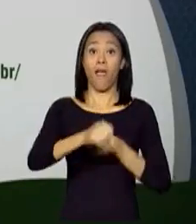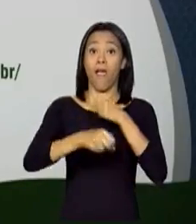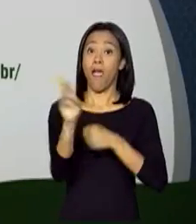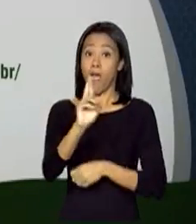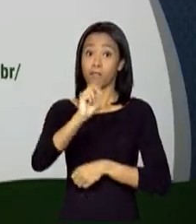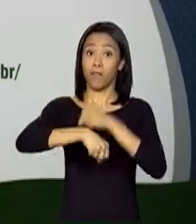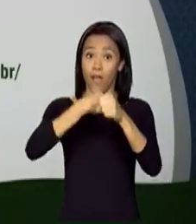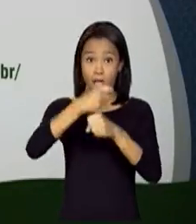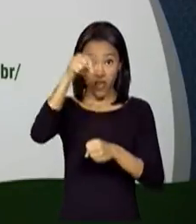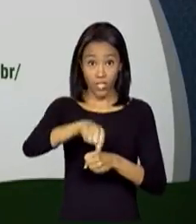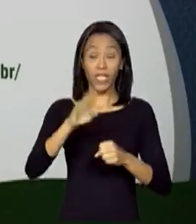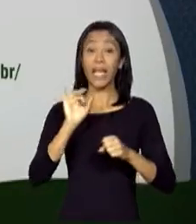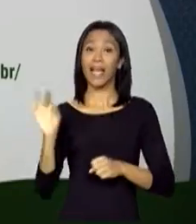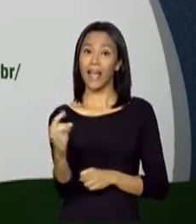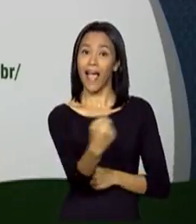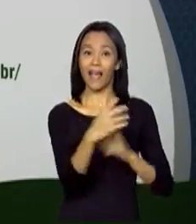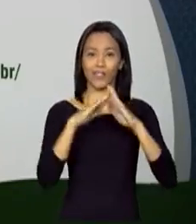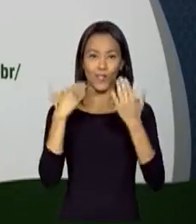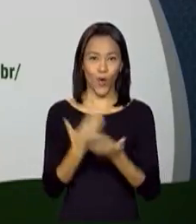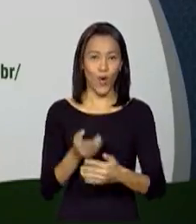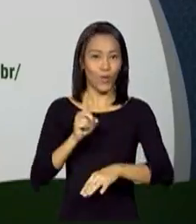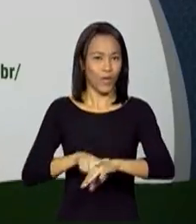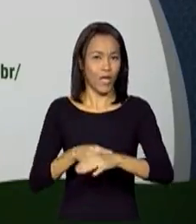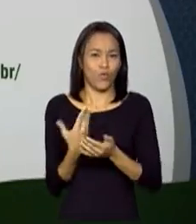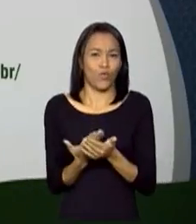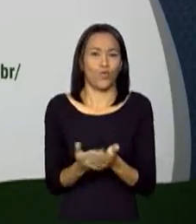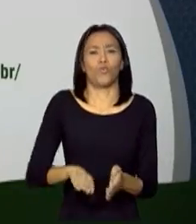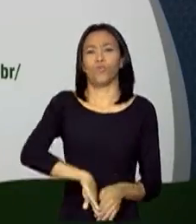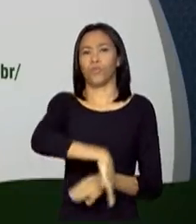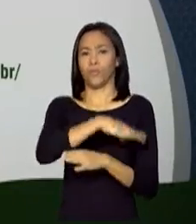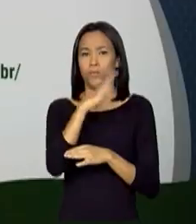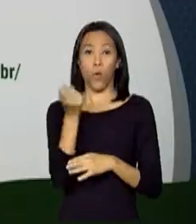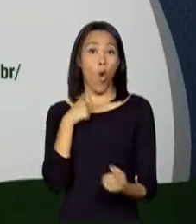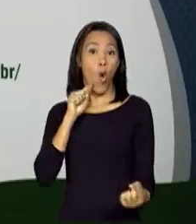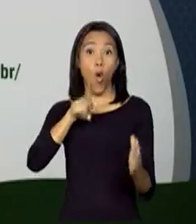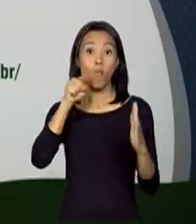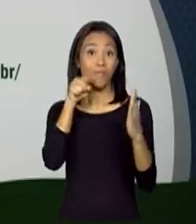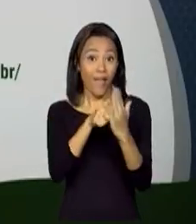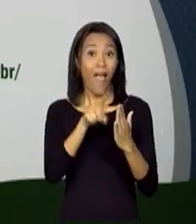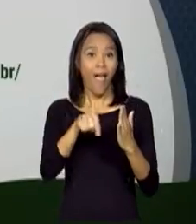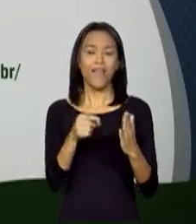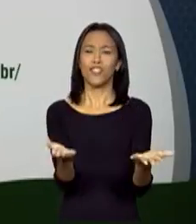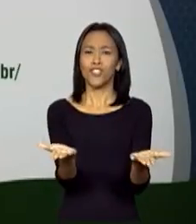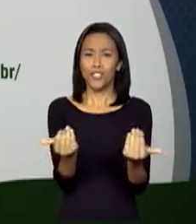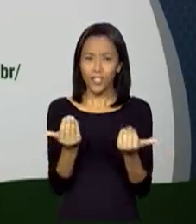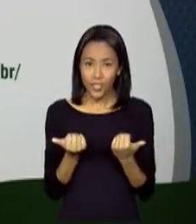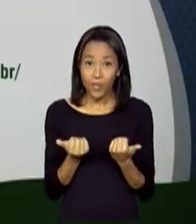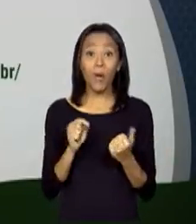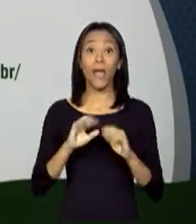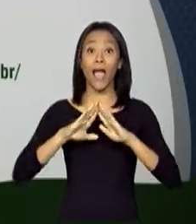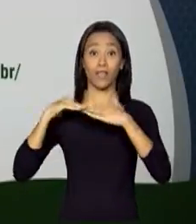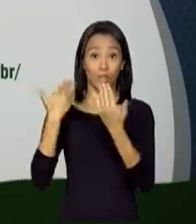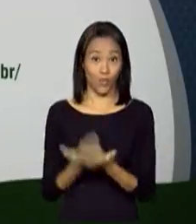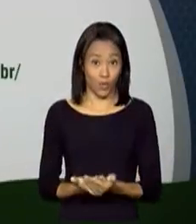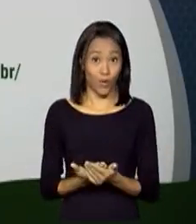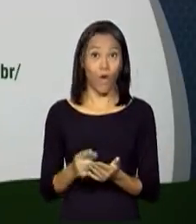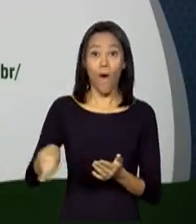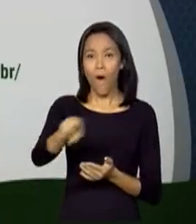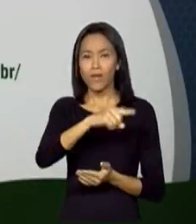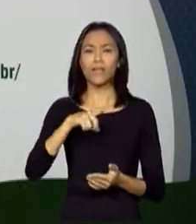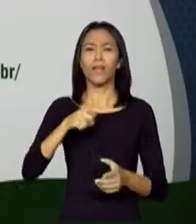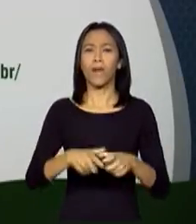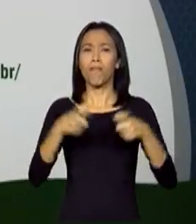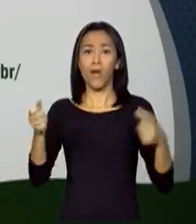cada escola que funcionar em tempo integral. O objetivo é atrair, principalmente, aquelas que tenham